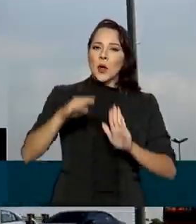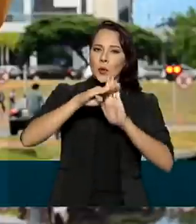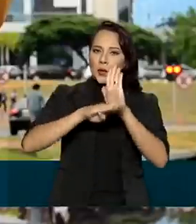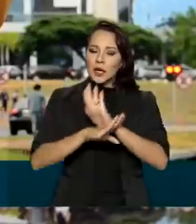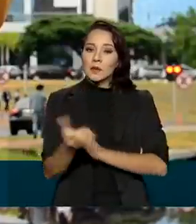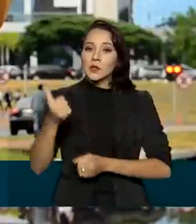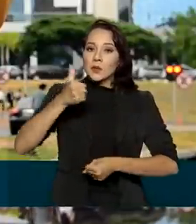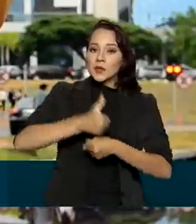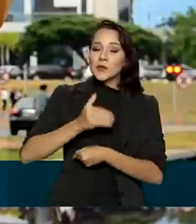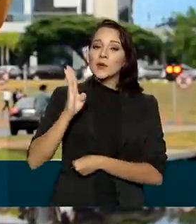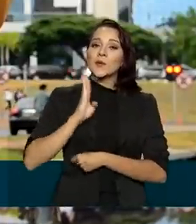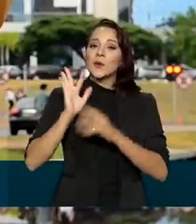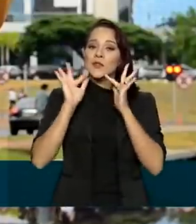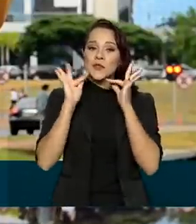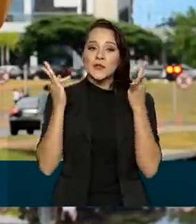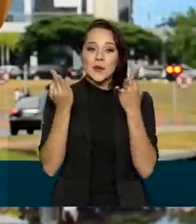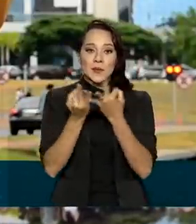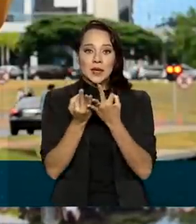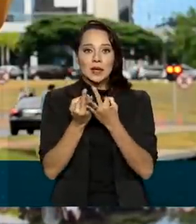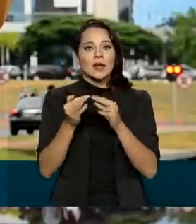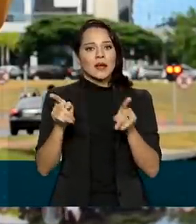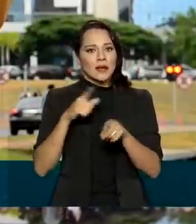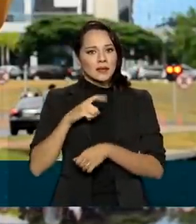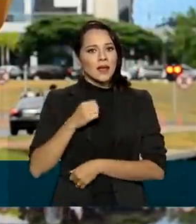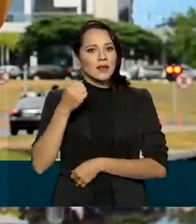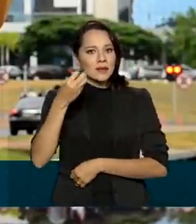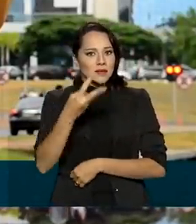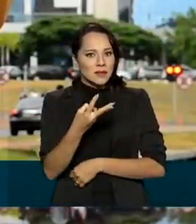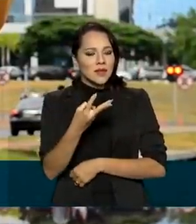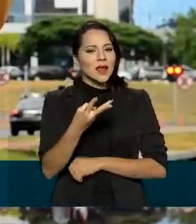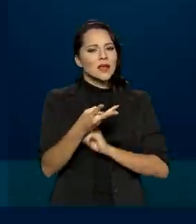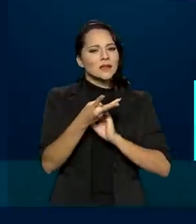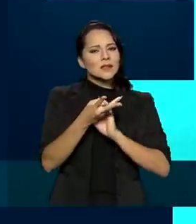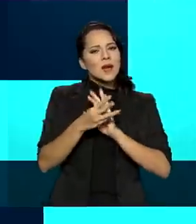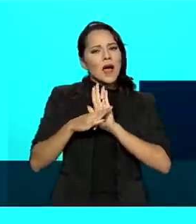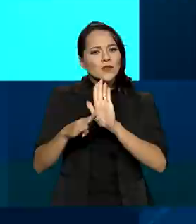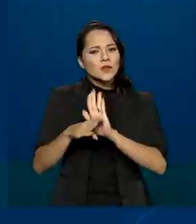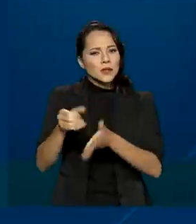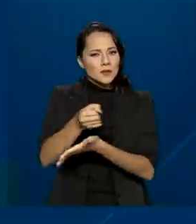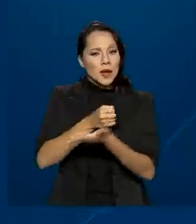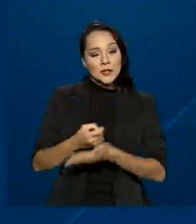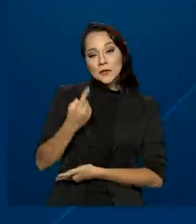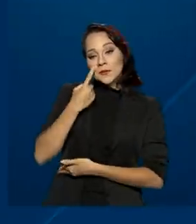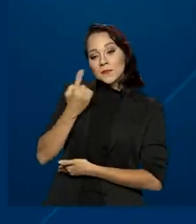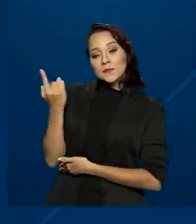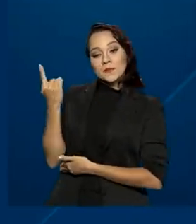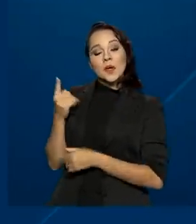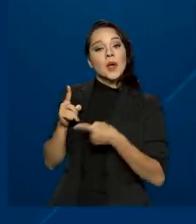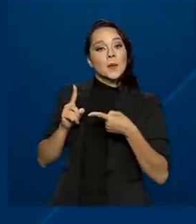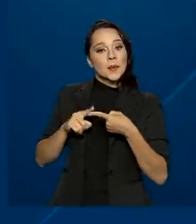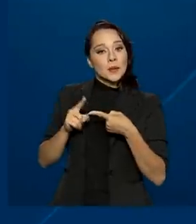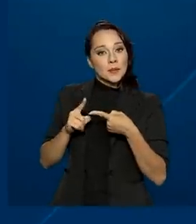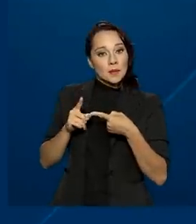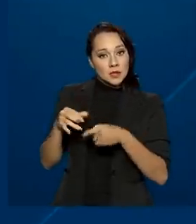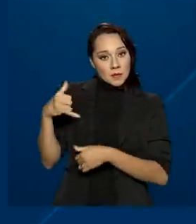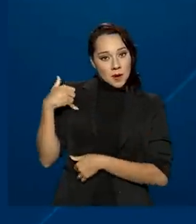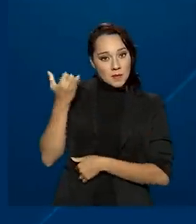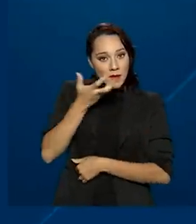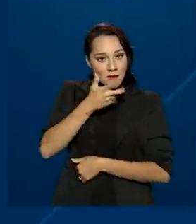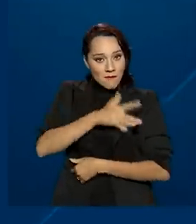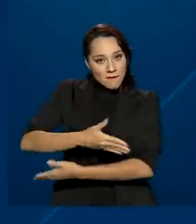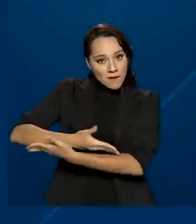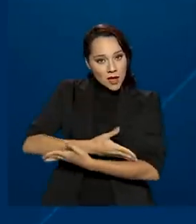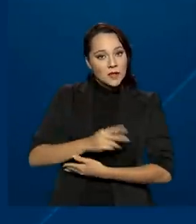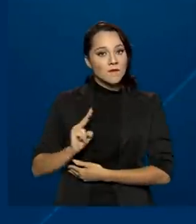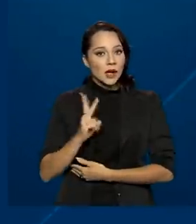substitui o Bolsa Família e engloba três benefícios básicos. O benefício Primeira Infância, no